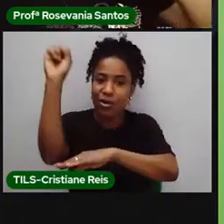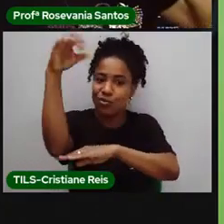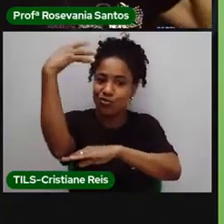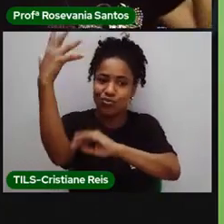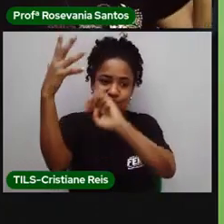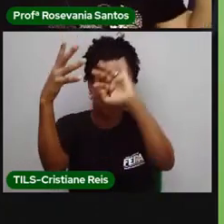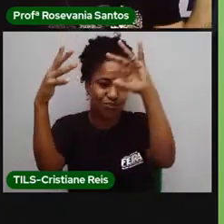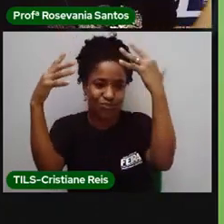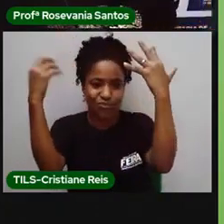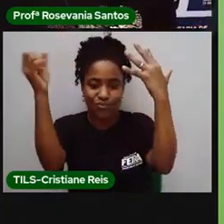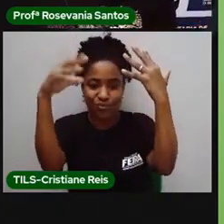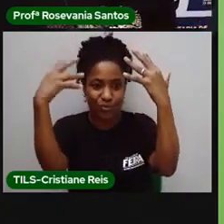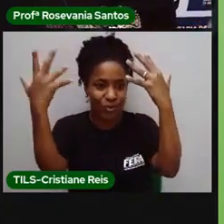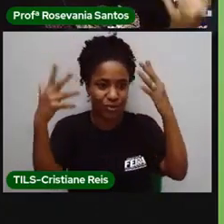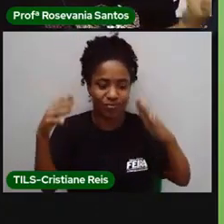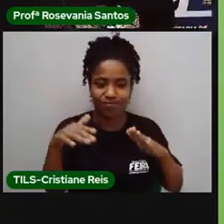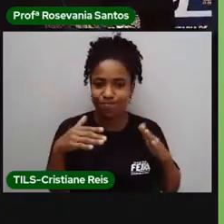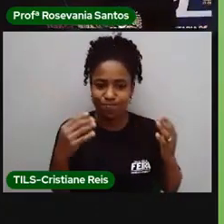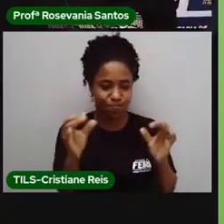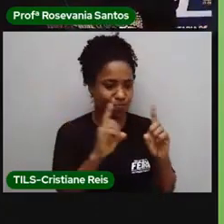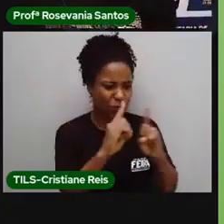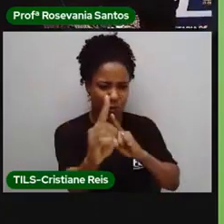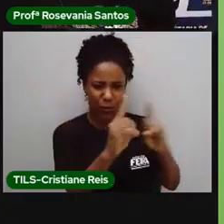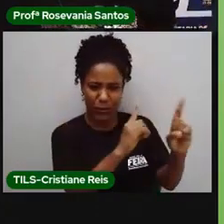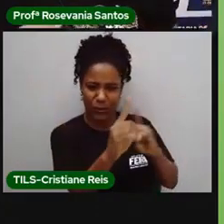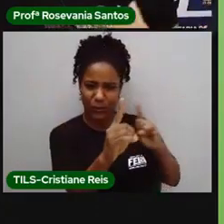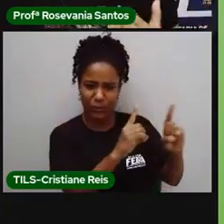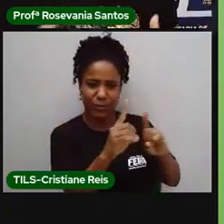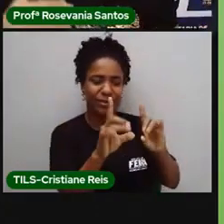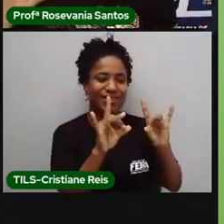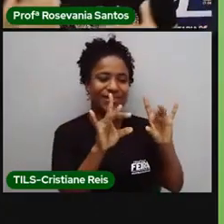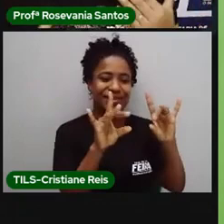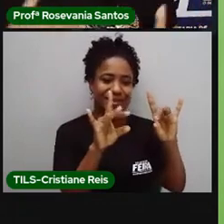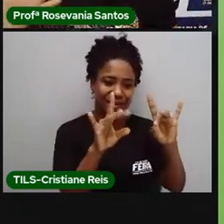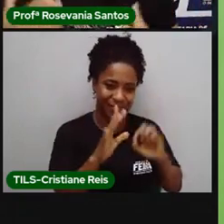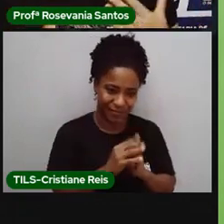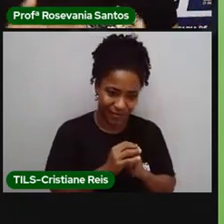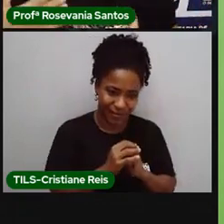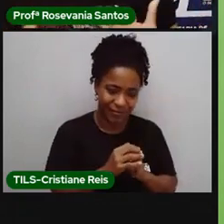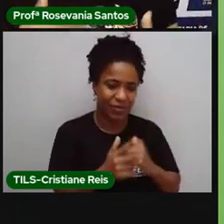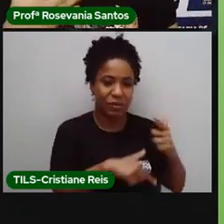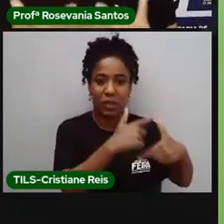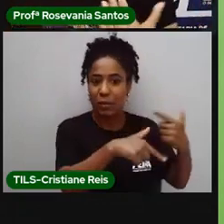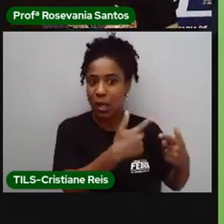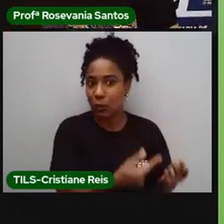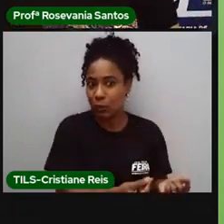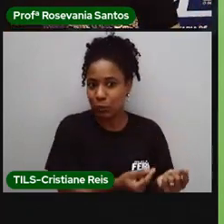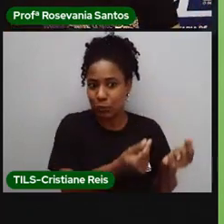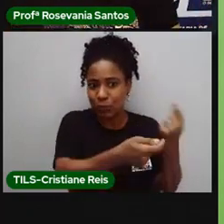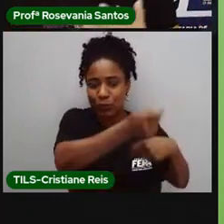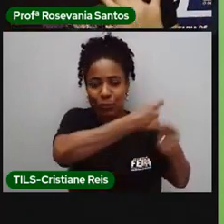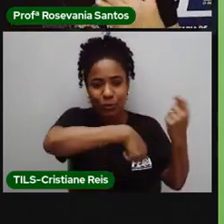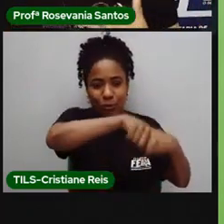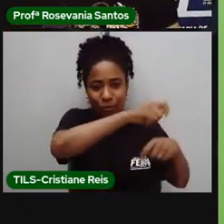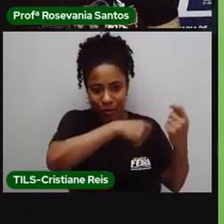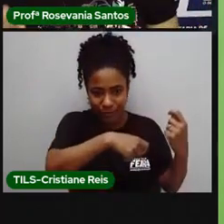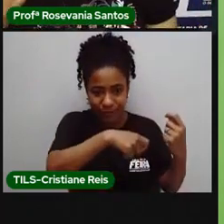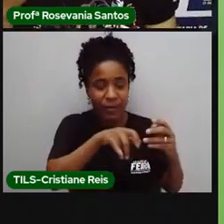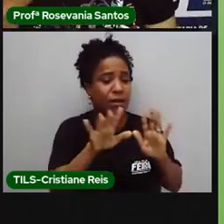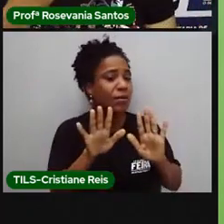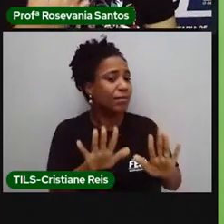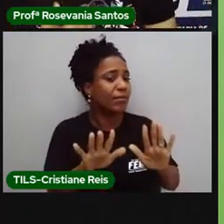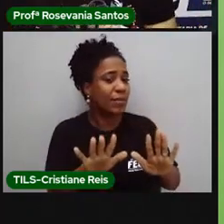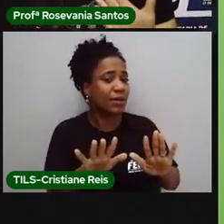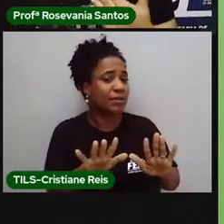Então, eu tenho um padrão de vida totalmente diferente quando se tem um ritmo econômico grande naquele espaço. Agora,